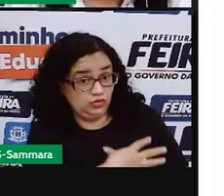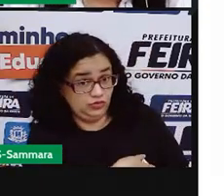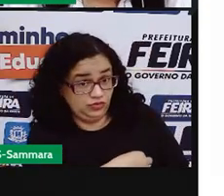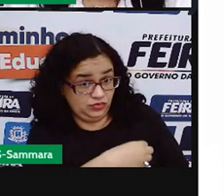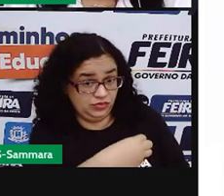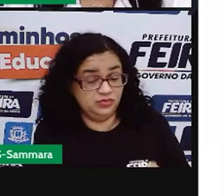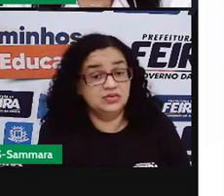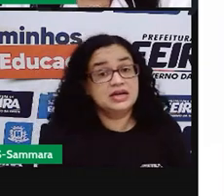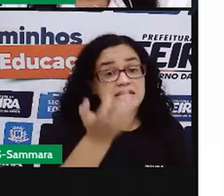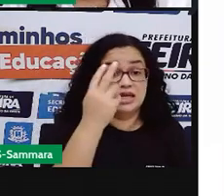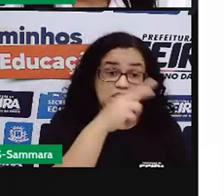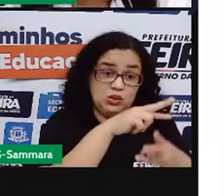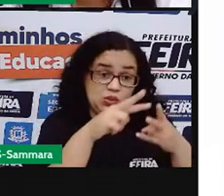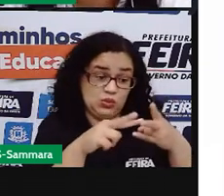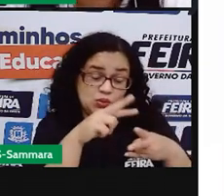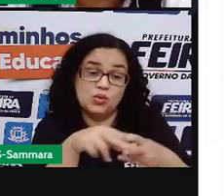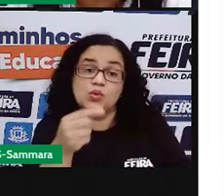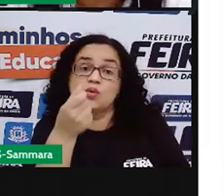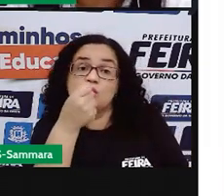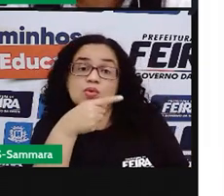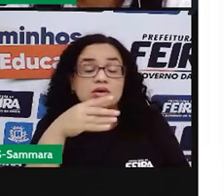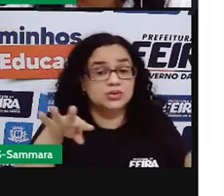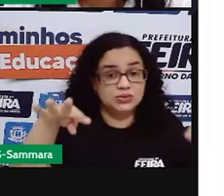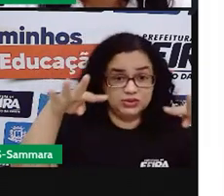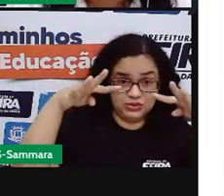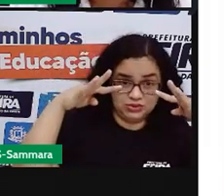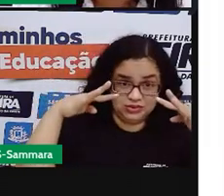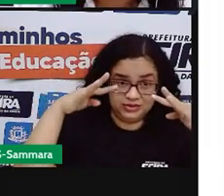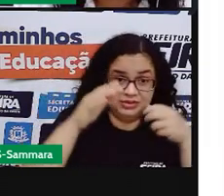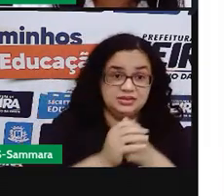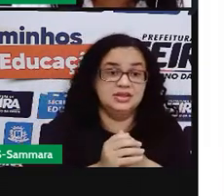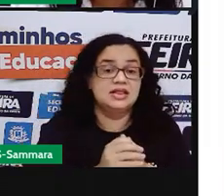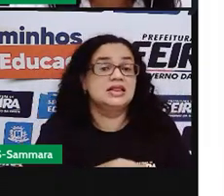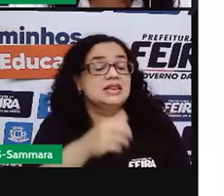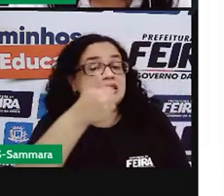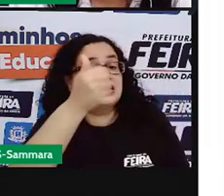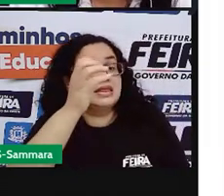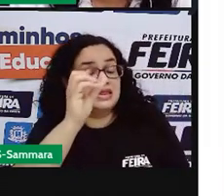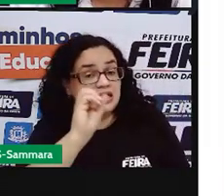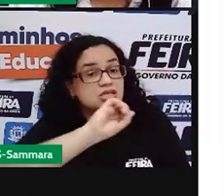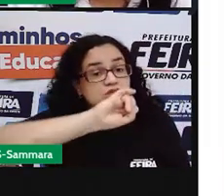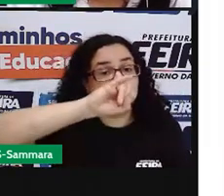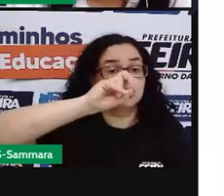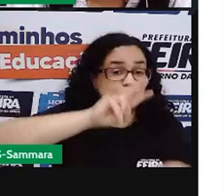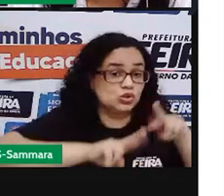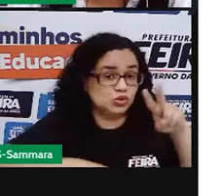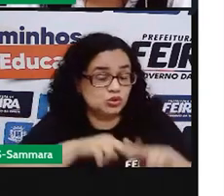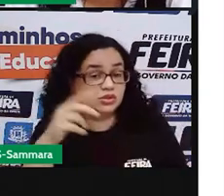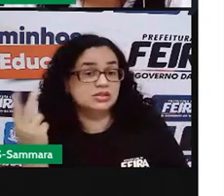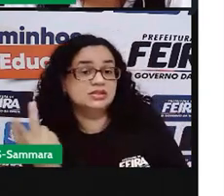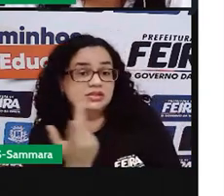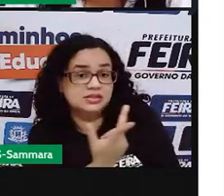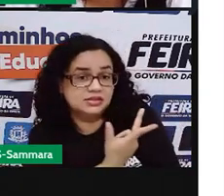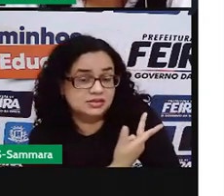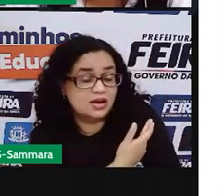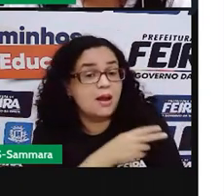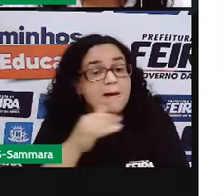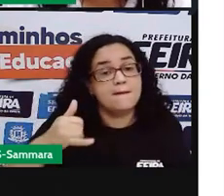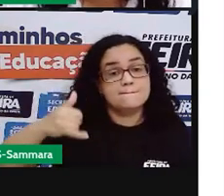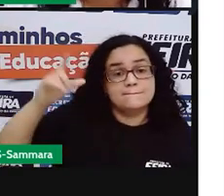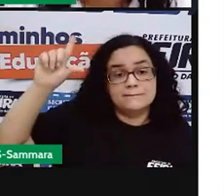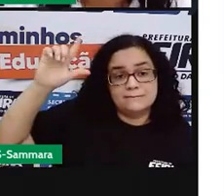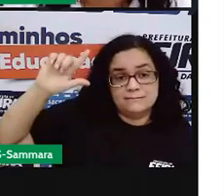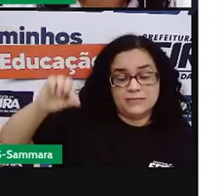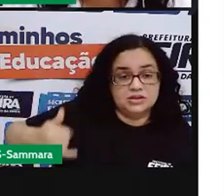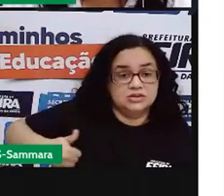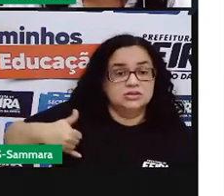quer duas gotinhas da sua pensão. 10 de junho, vacine seu filho menor de 5 anos